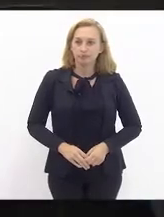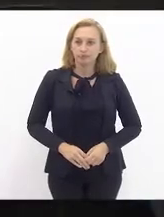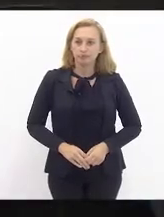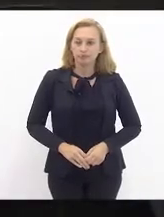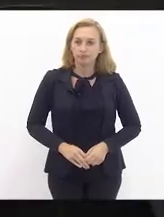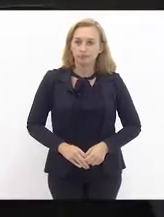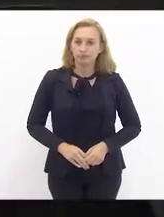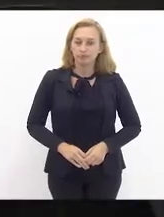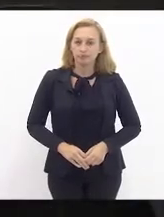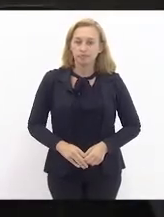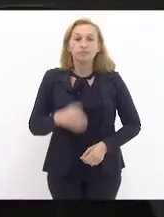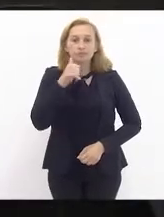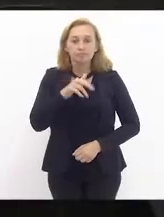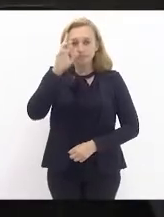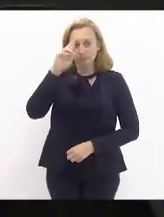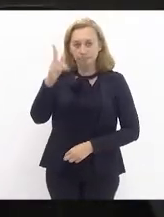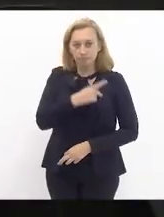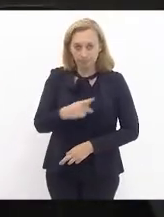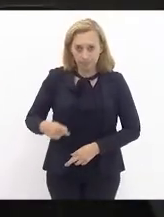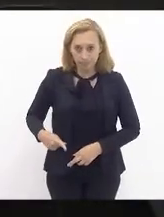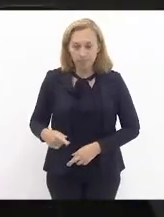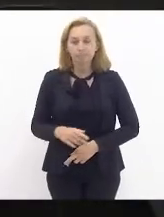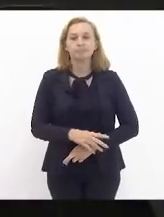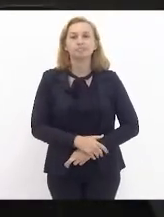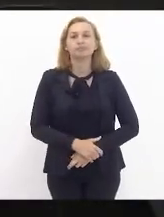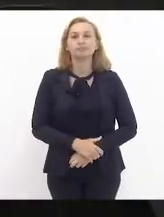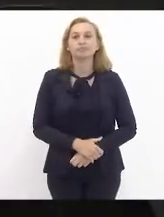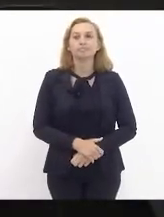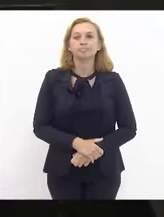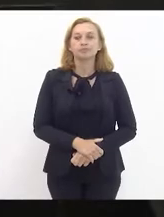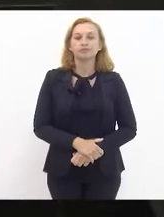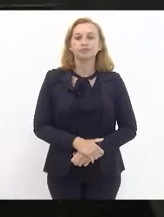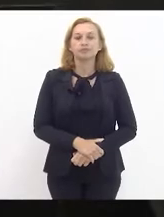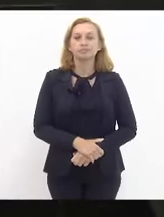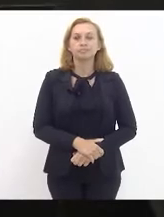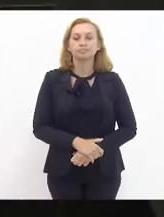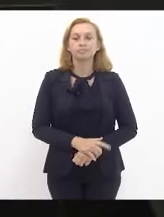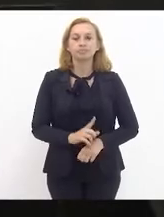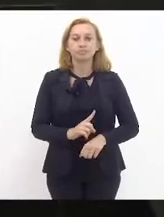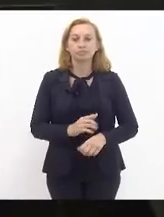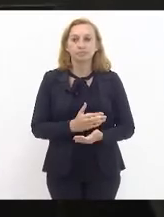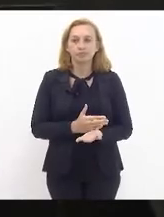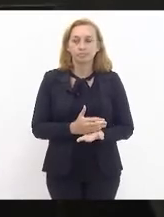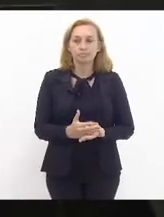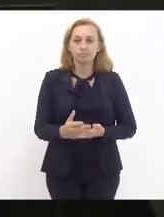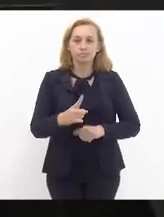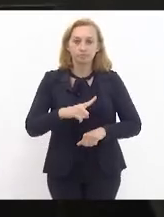Senhora Presidente, do expediente inicial,